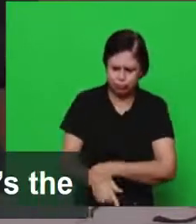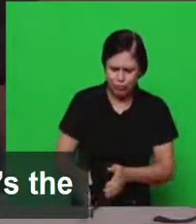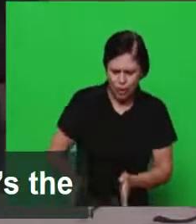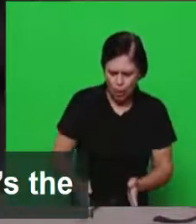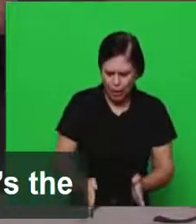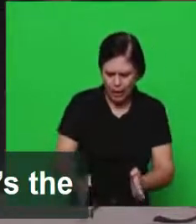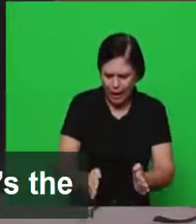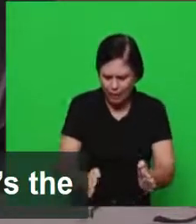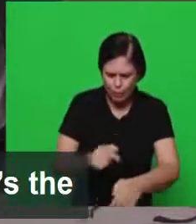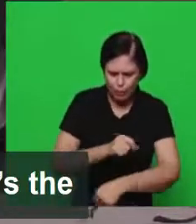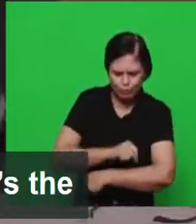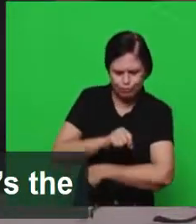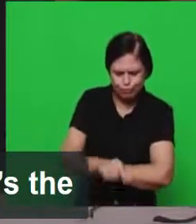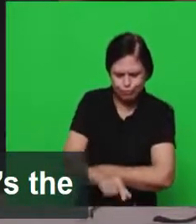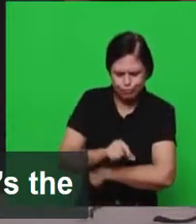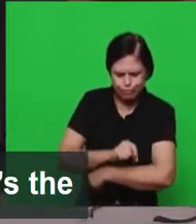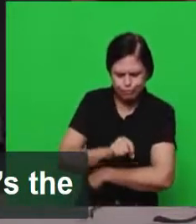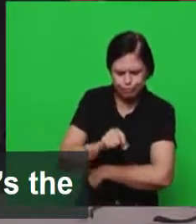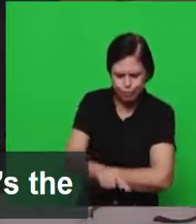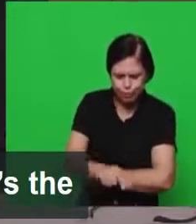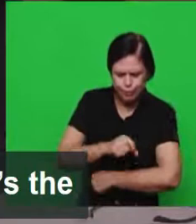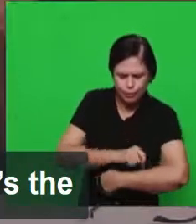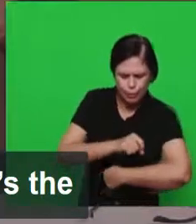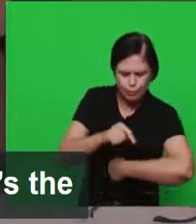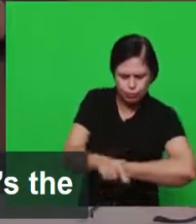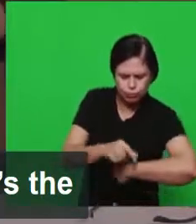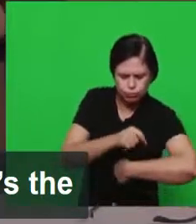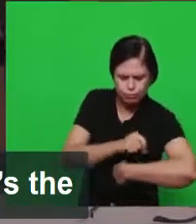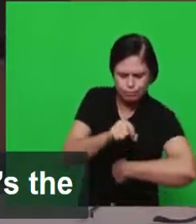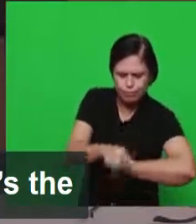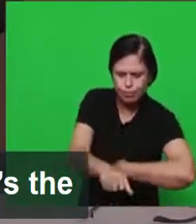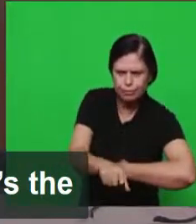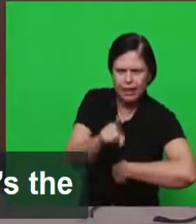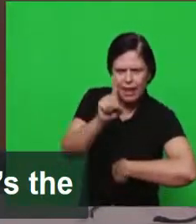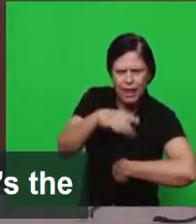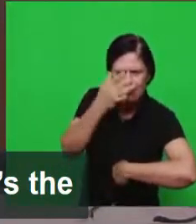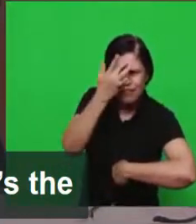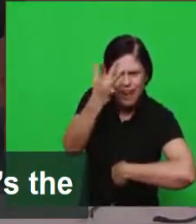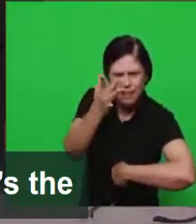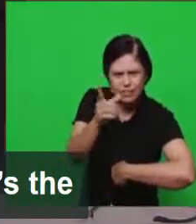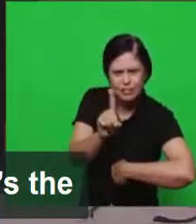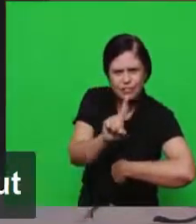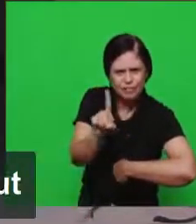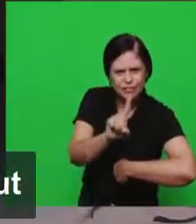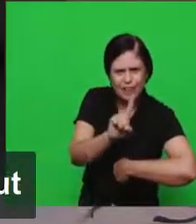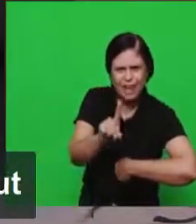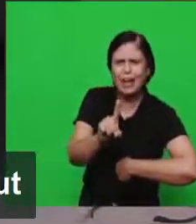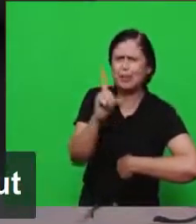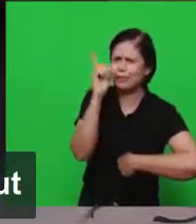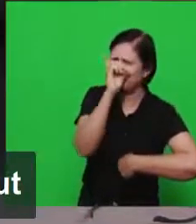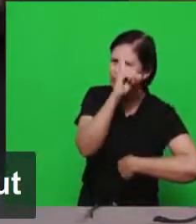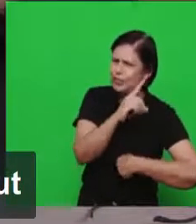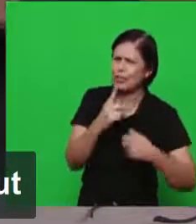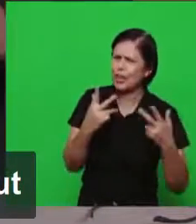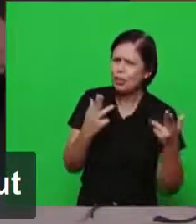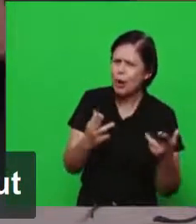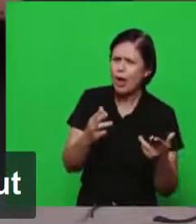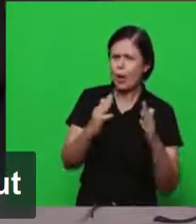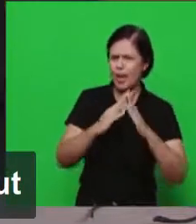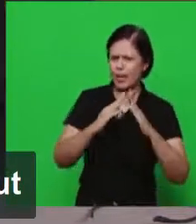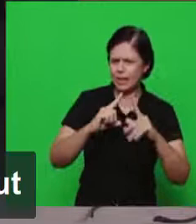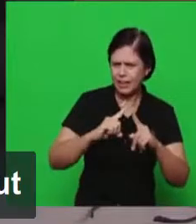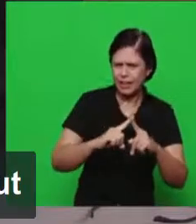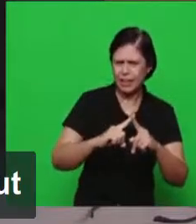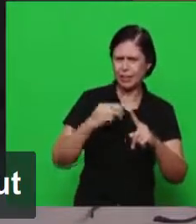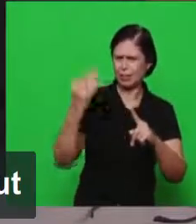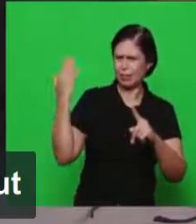vai ver é a história da igreja que semeia são as lutas que ela iria